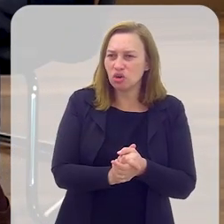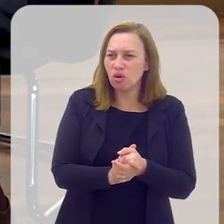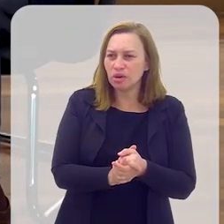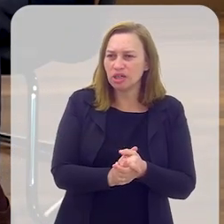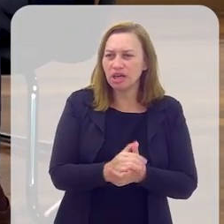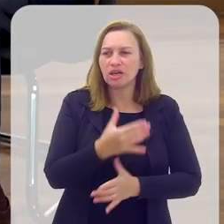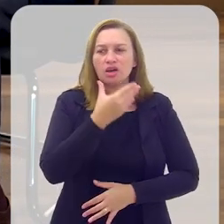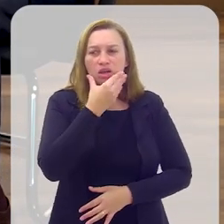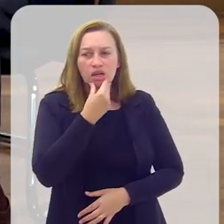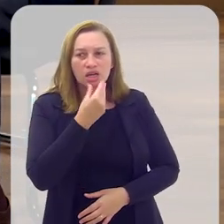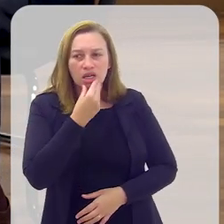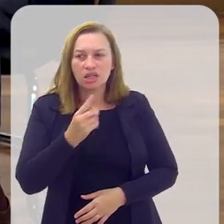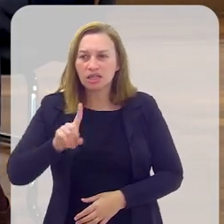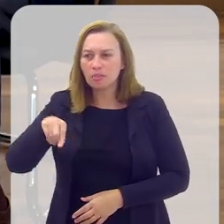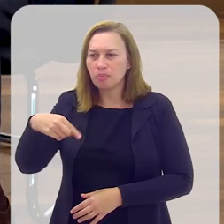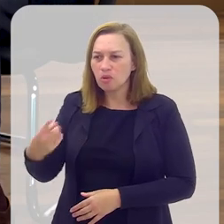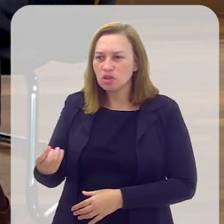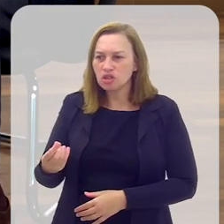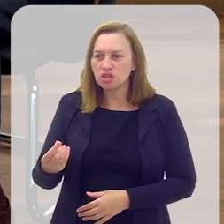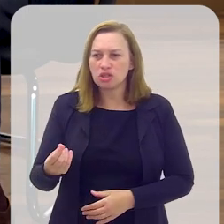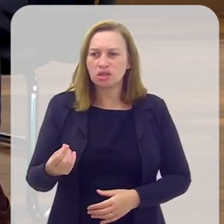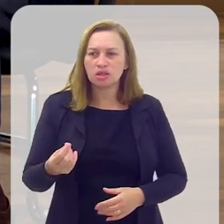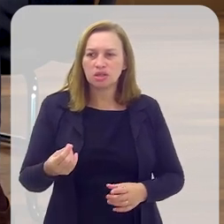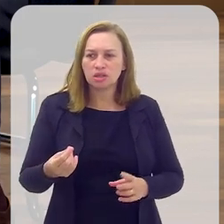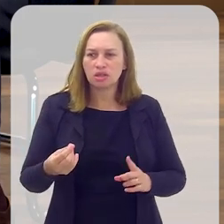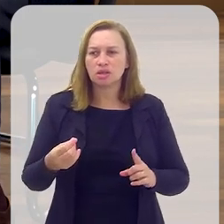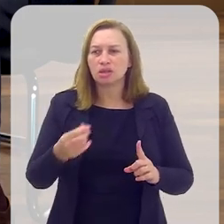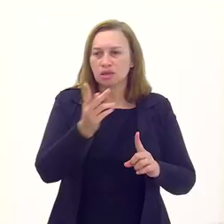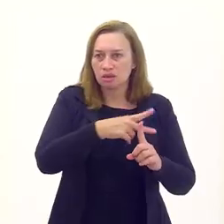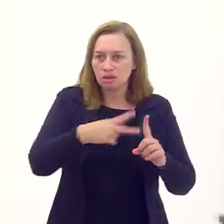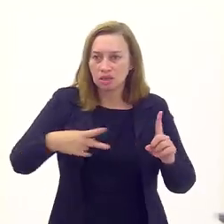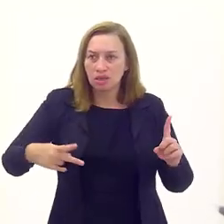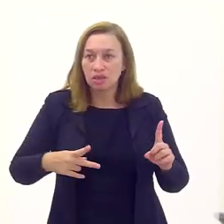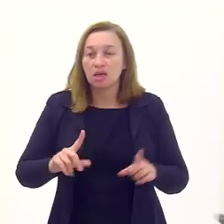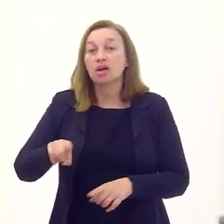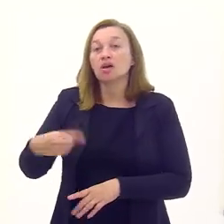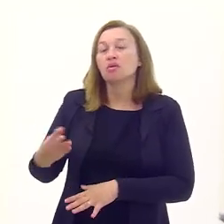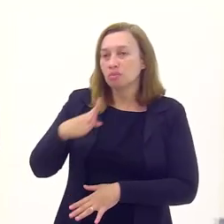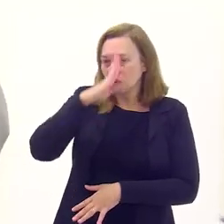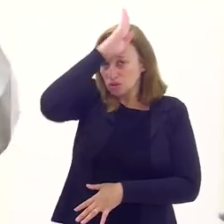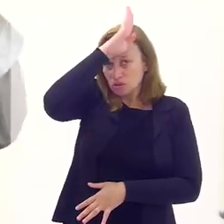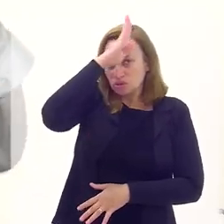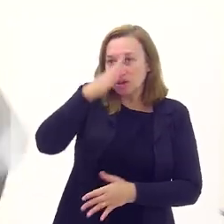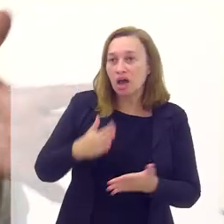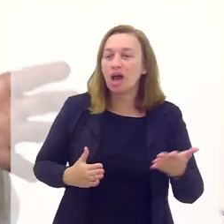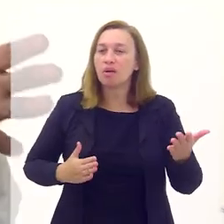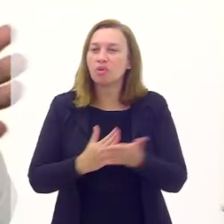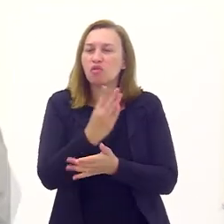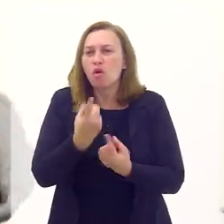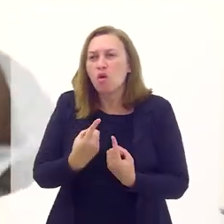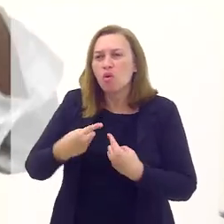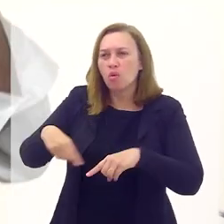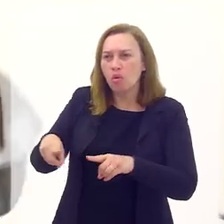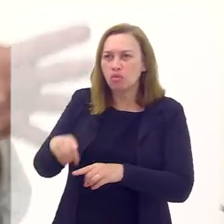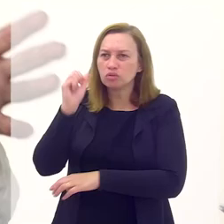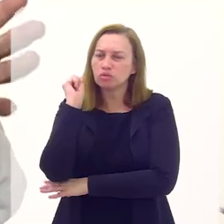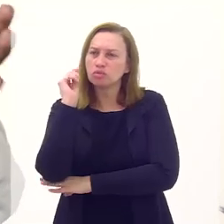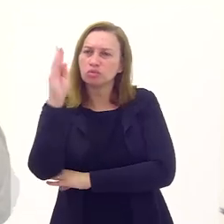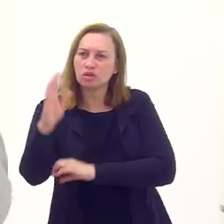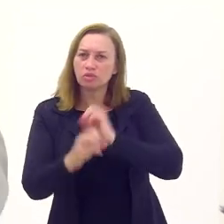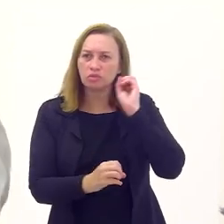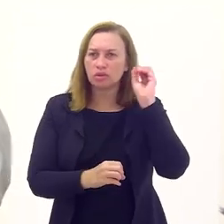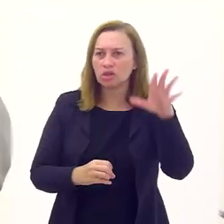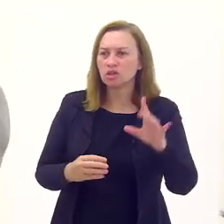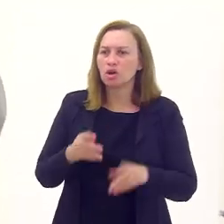civil. Esses e vários outros exemplos. Várias coisas que o Bolsonaro aprovou contra o meio ambiente, contra os